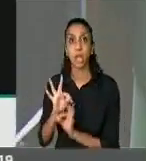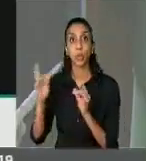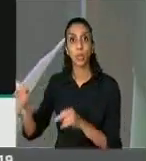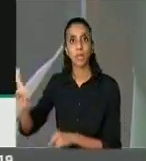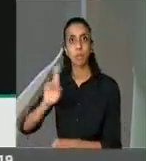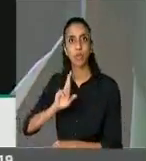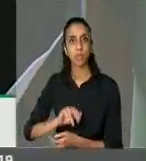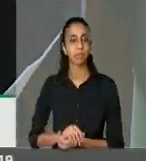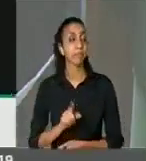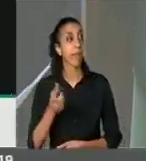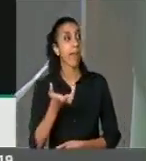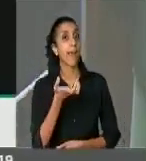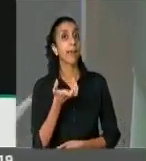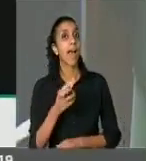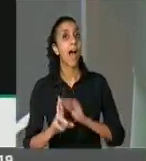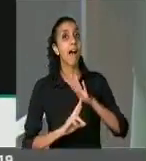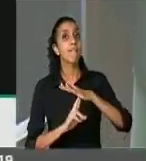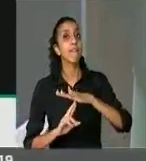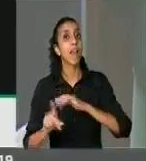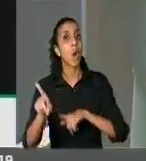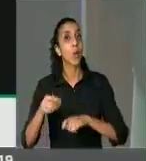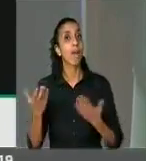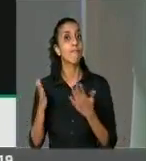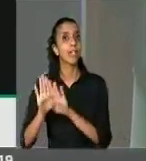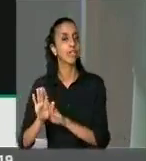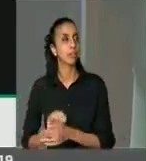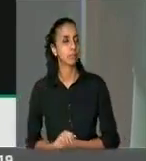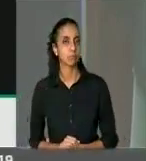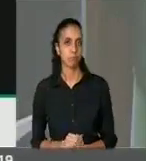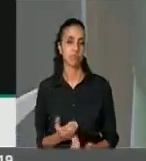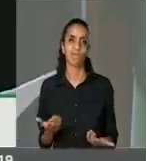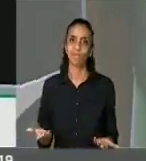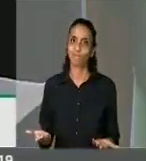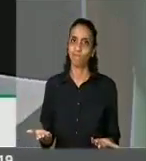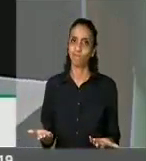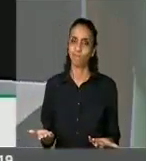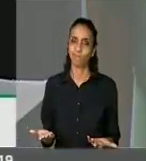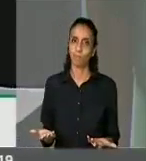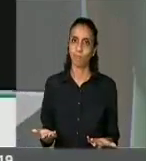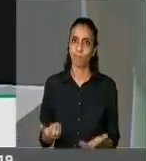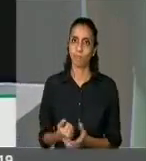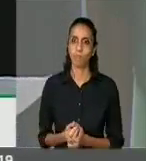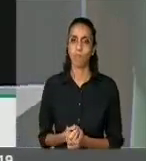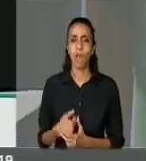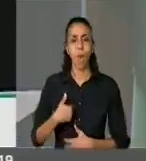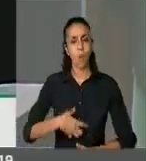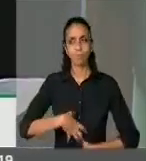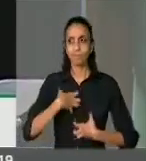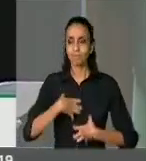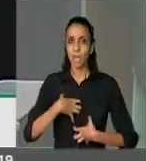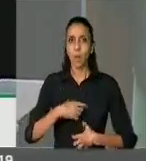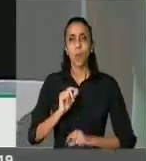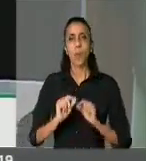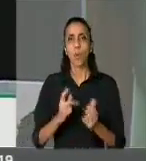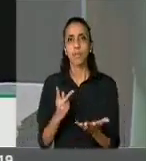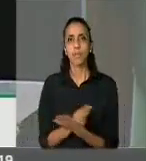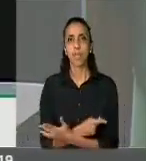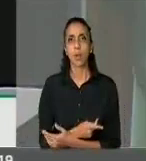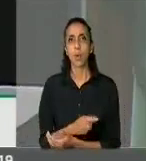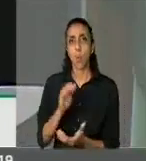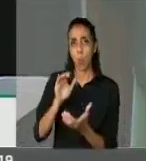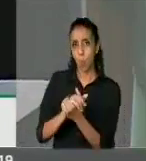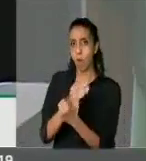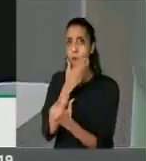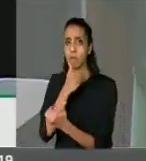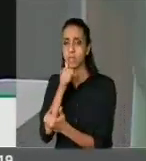querem fechar a feira rural. E o fato mais desagradável e revoltante foi narrado por um casal de agricultores